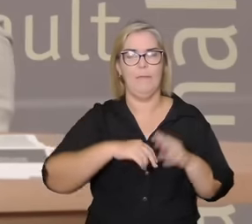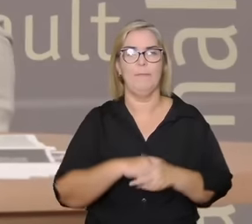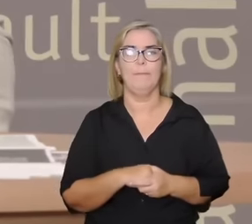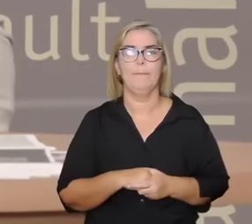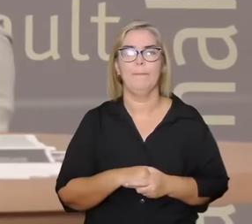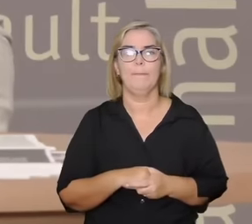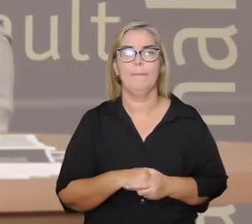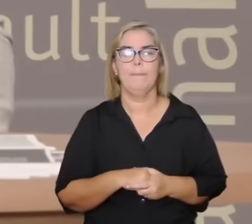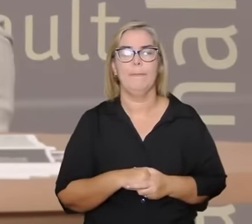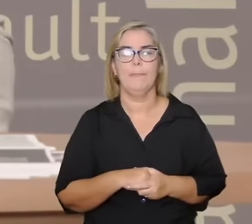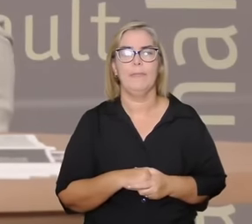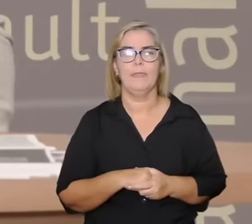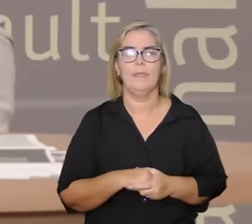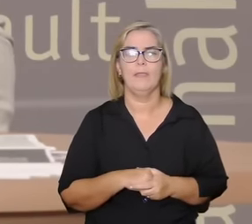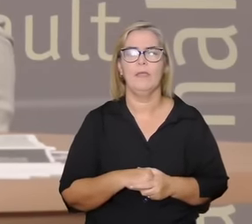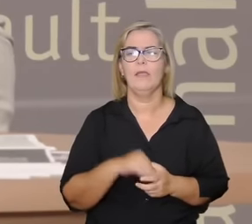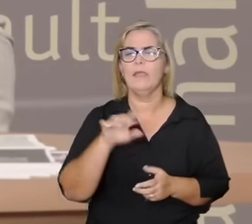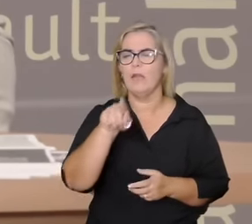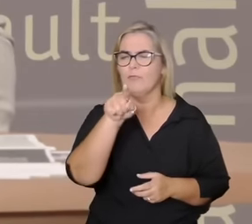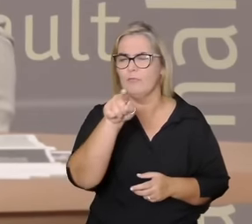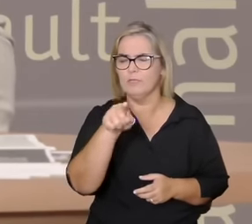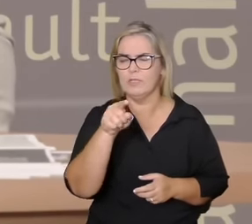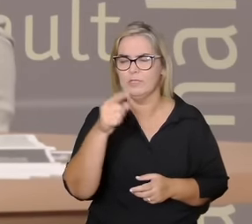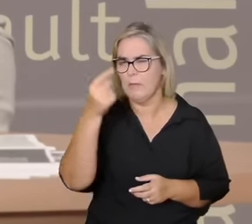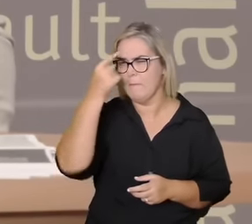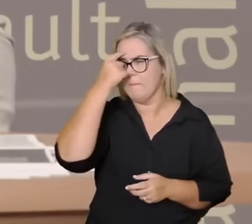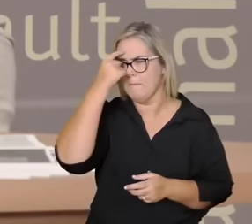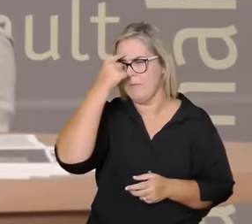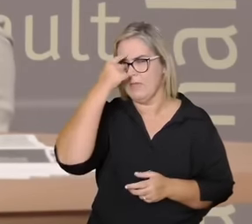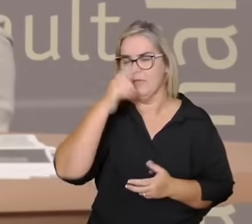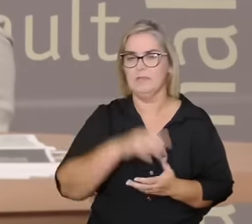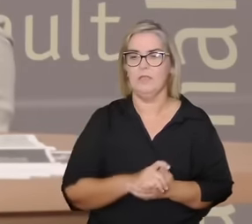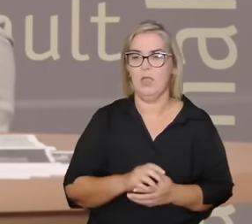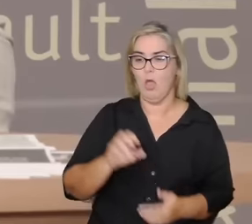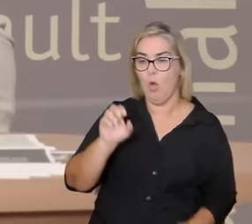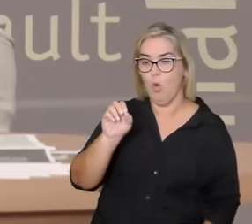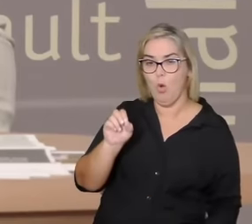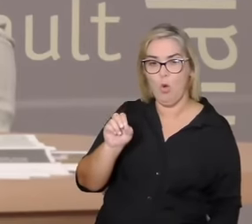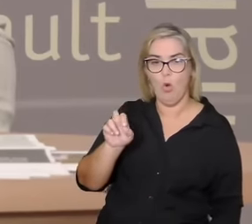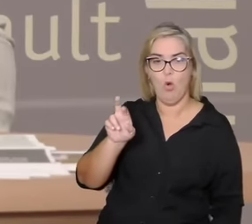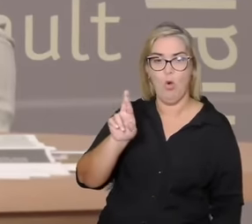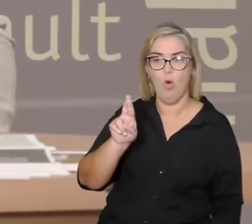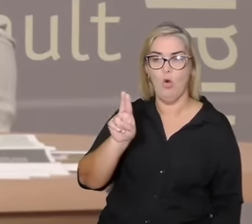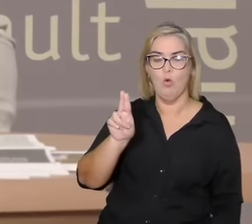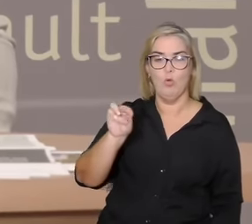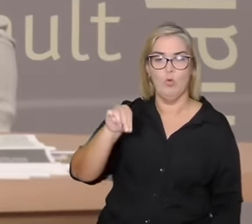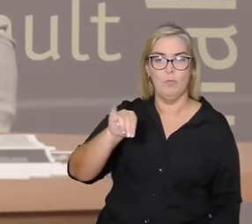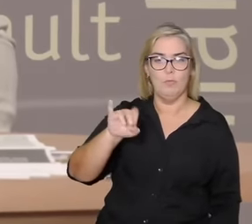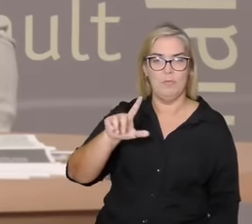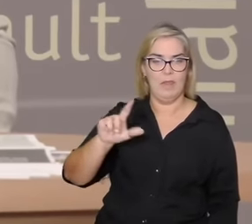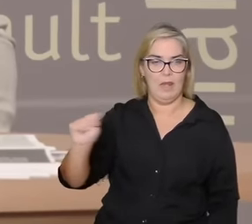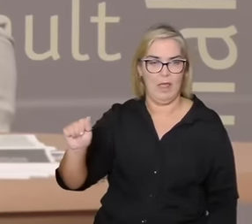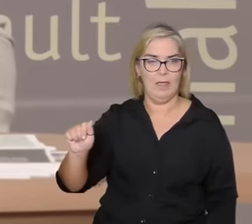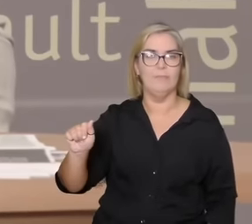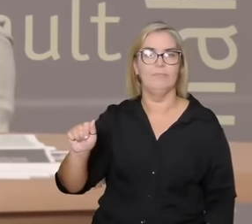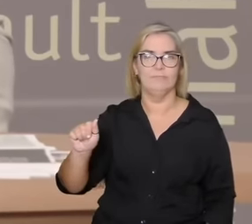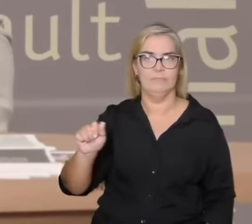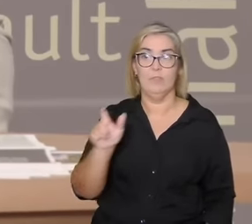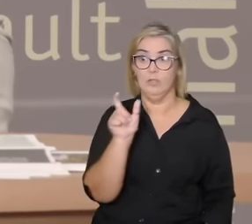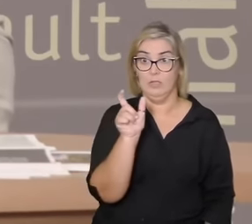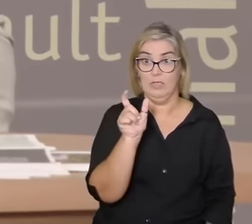é quero ficar com essa ideia Orumilá esse filósofo e Orubá que fala de uma